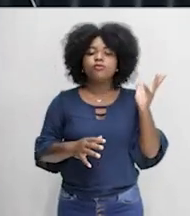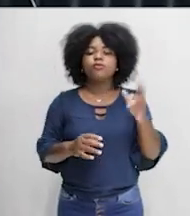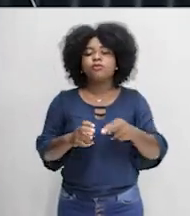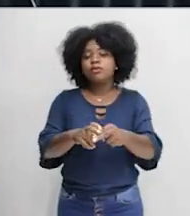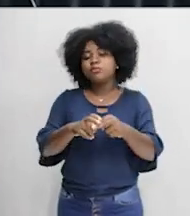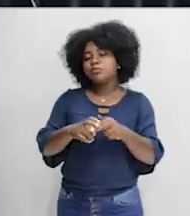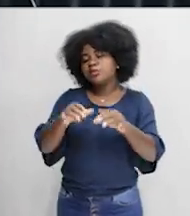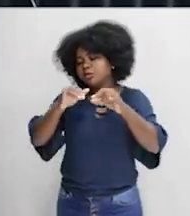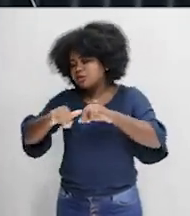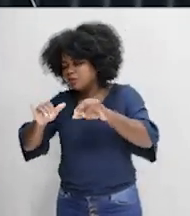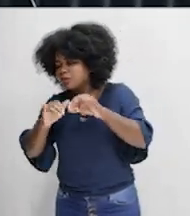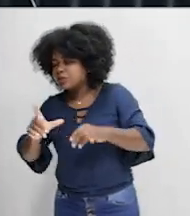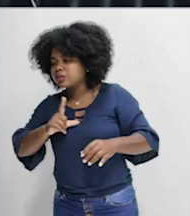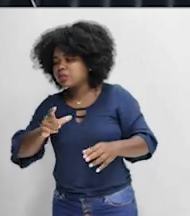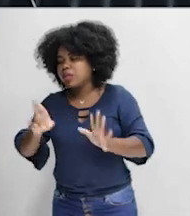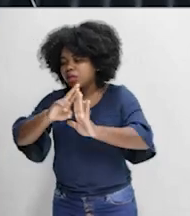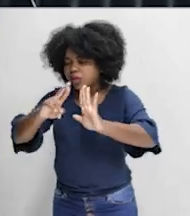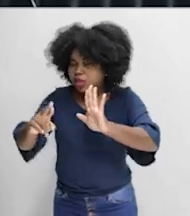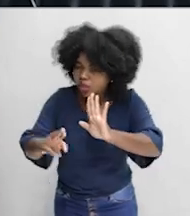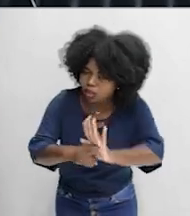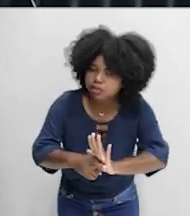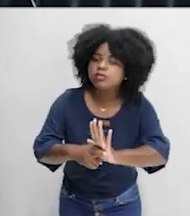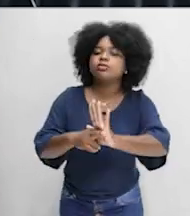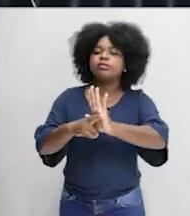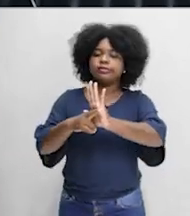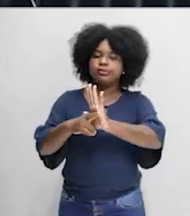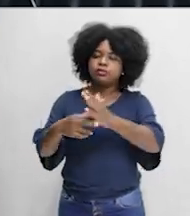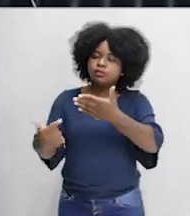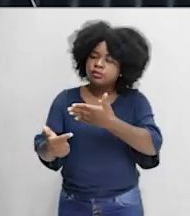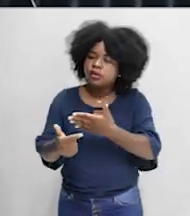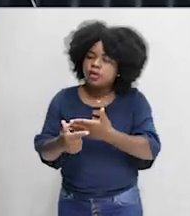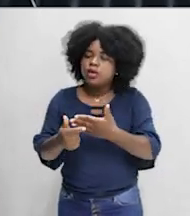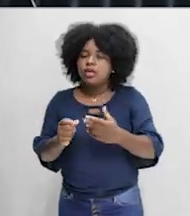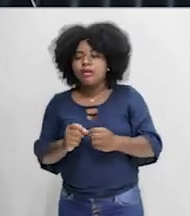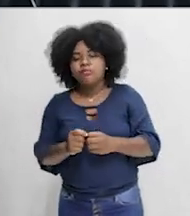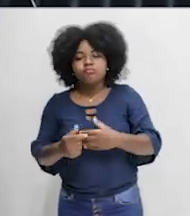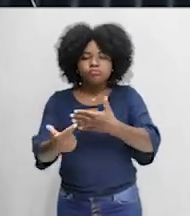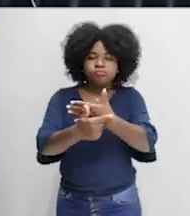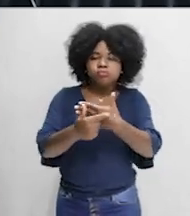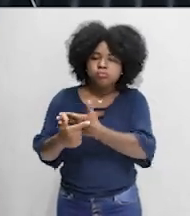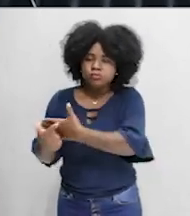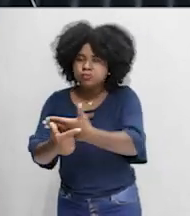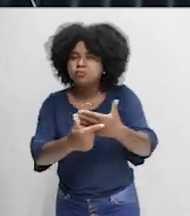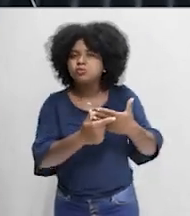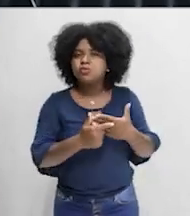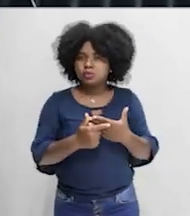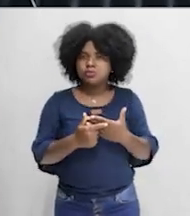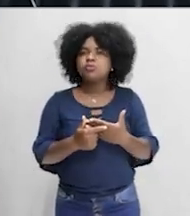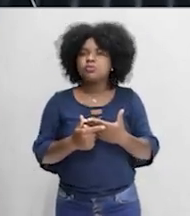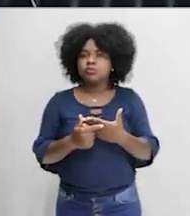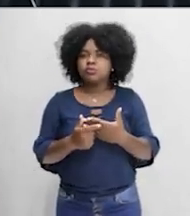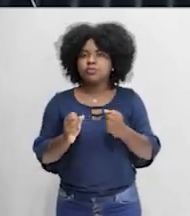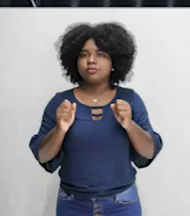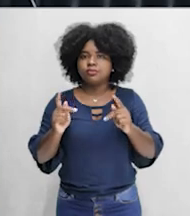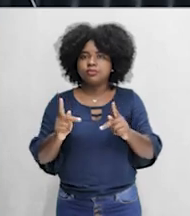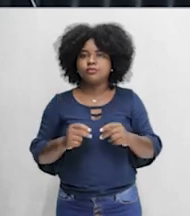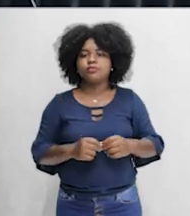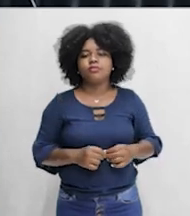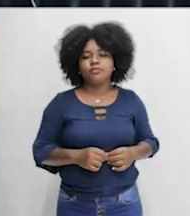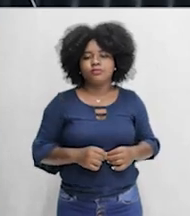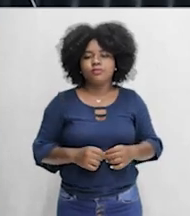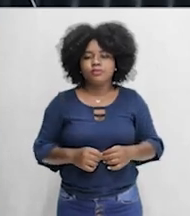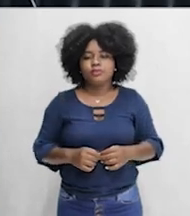instituir ali regras, Vai, por exemplo, destinar funções, atribuições, tá certo? E a partir daí,